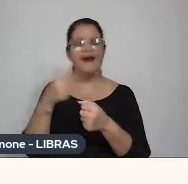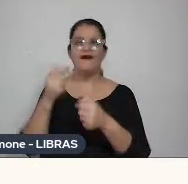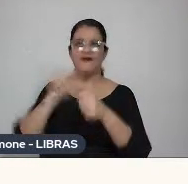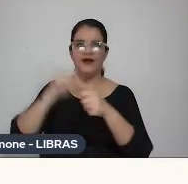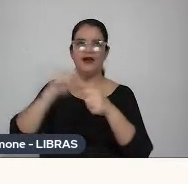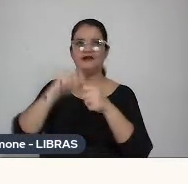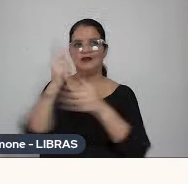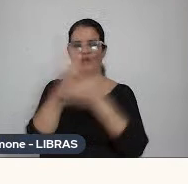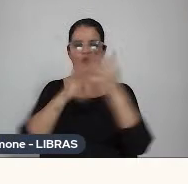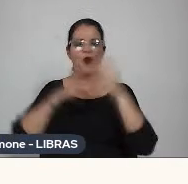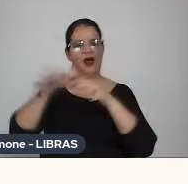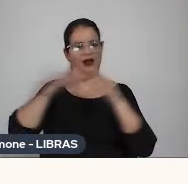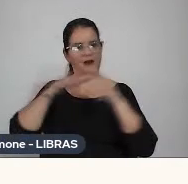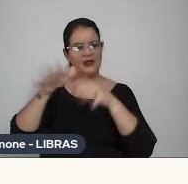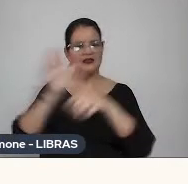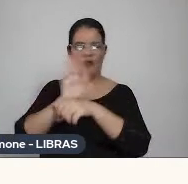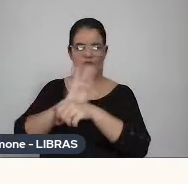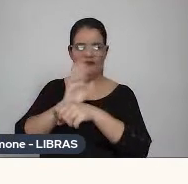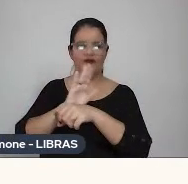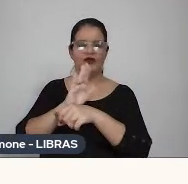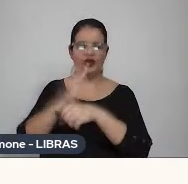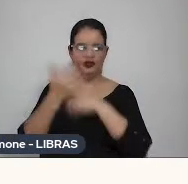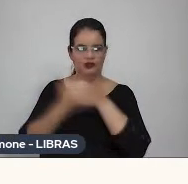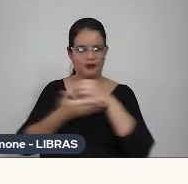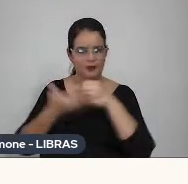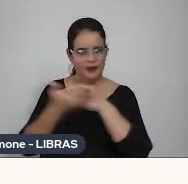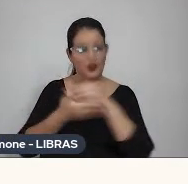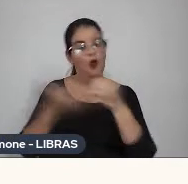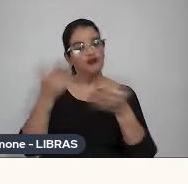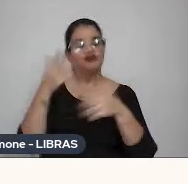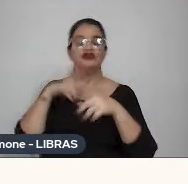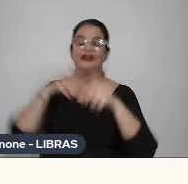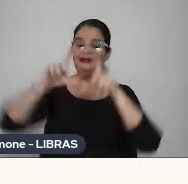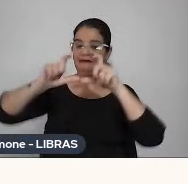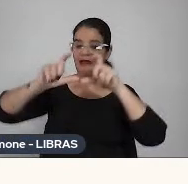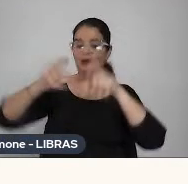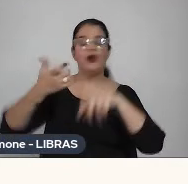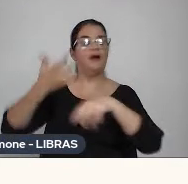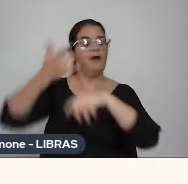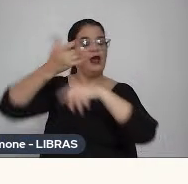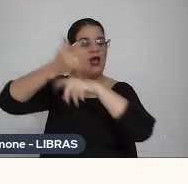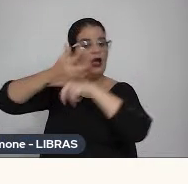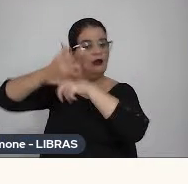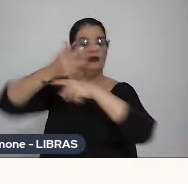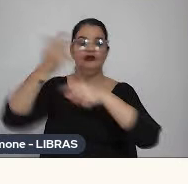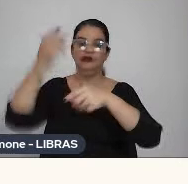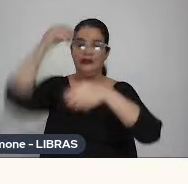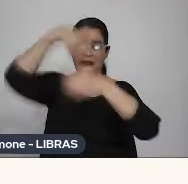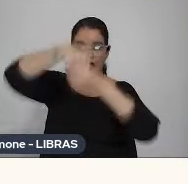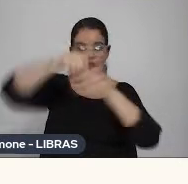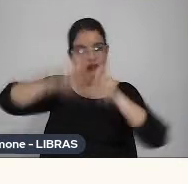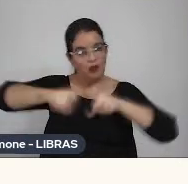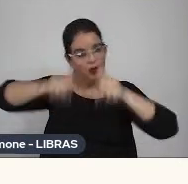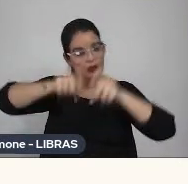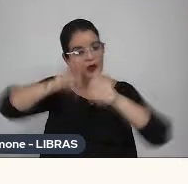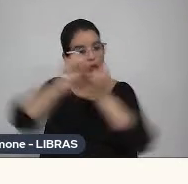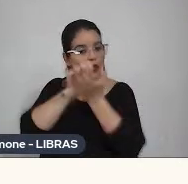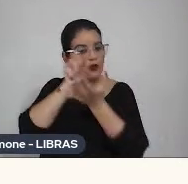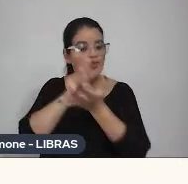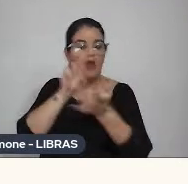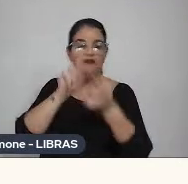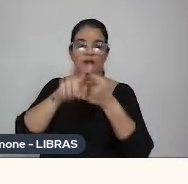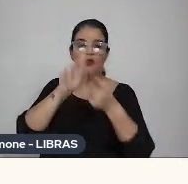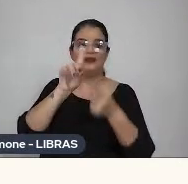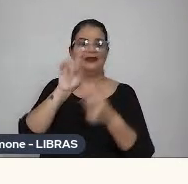sem um vídeo assist, né, hoje a gente tem uma câmera digital plugada no computador, ligada num software de animação, que pode ser o Dragon,